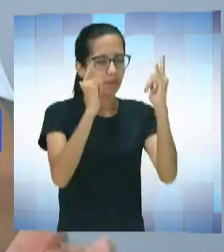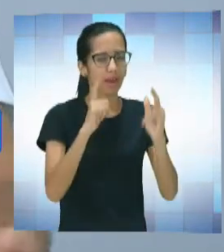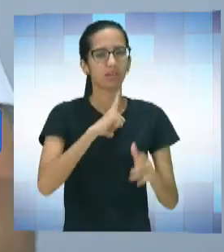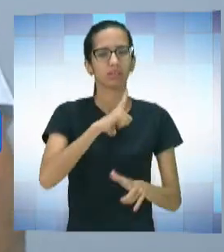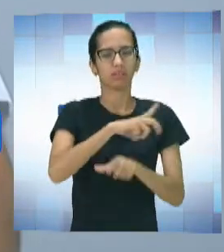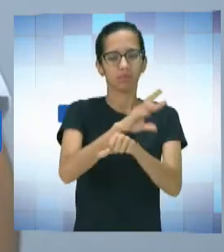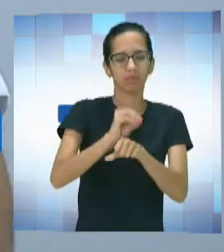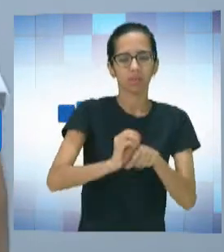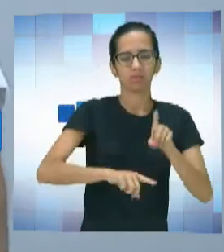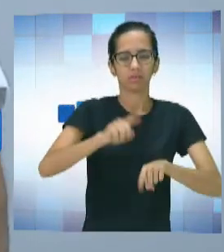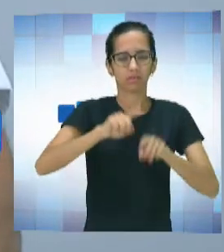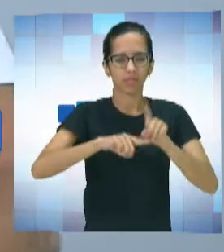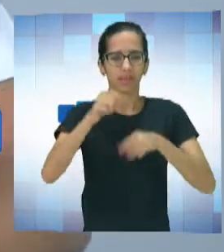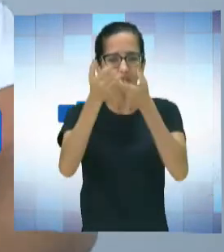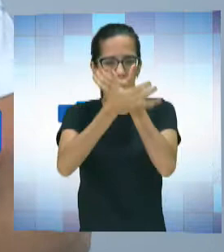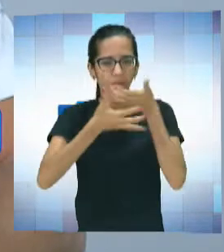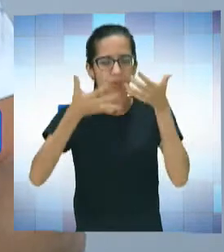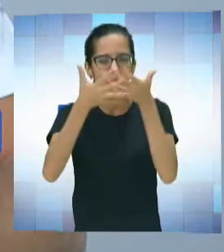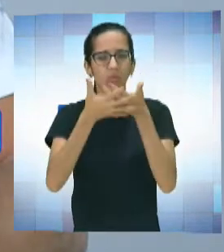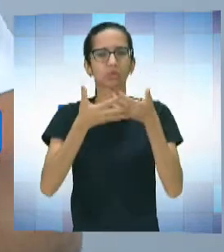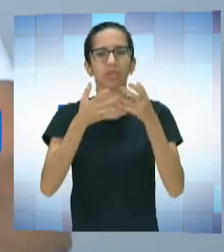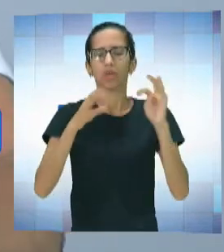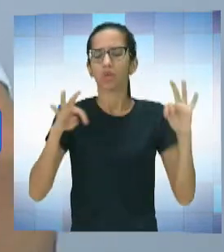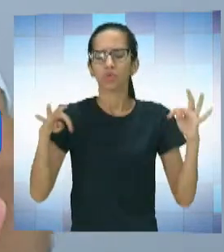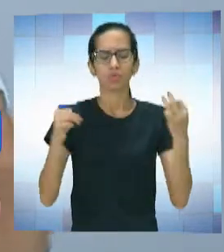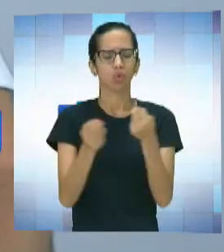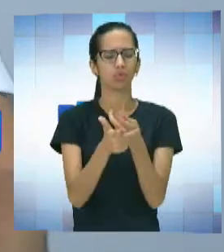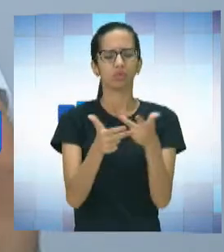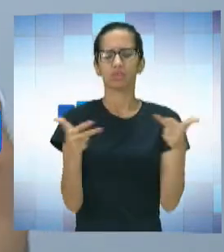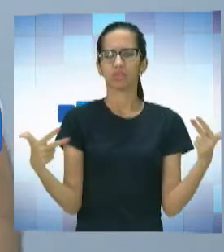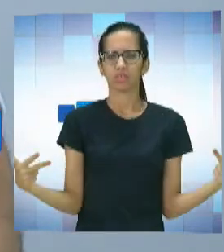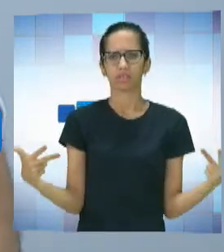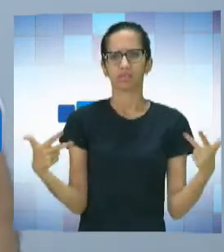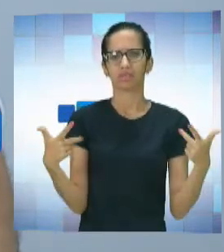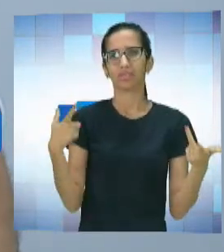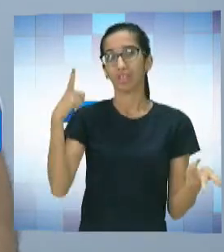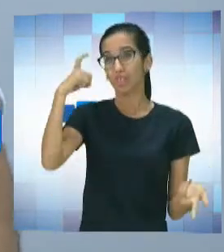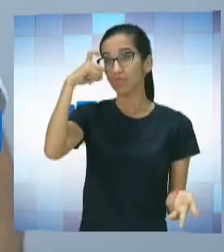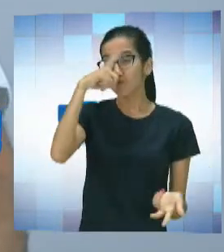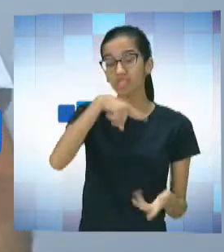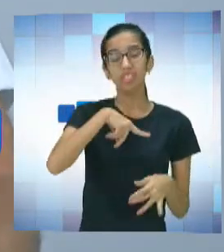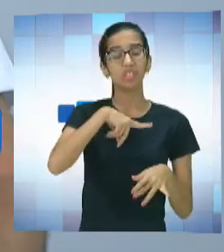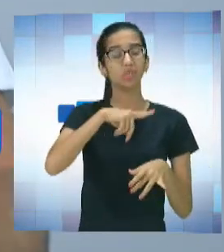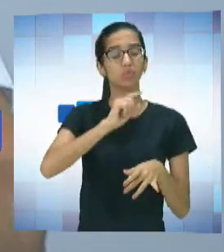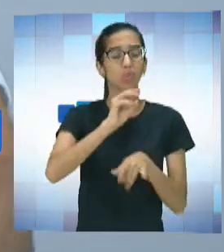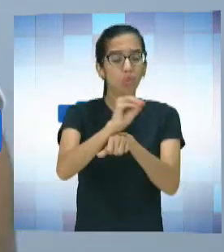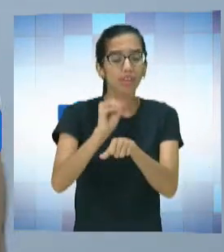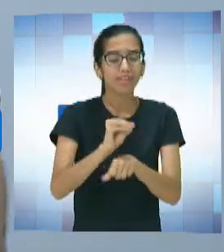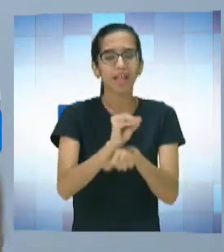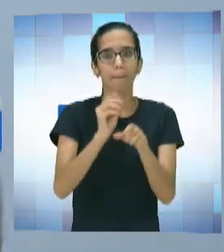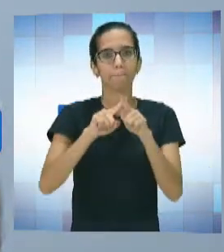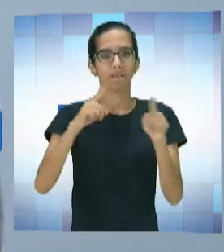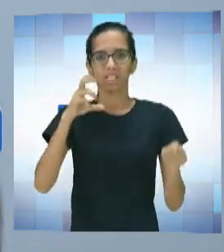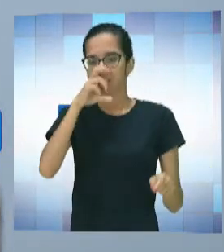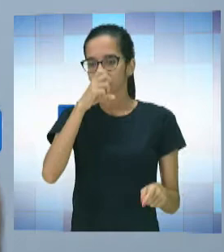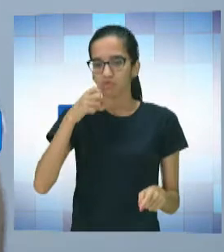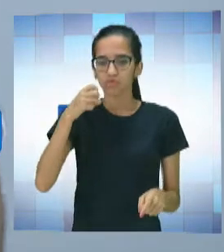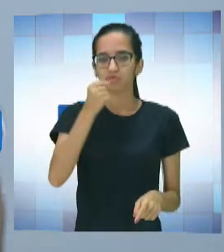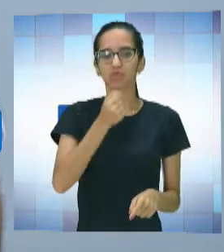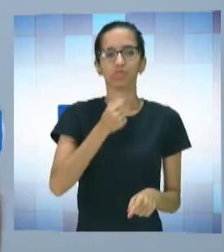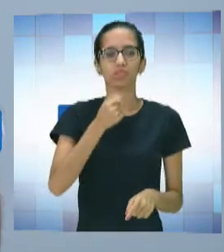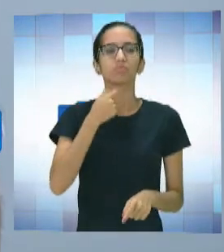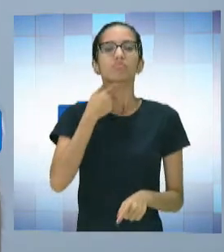enfim, tantas coisas que hoje existe esse grau de dificuldades, né? Mas a força de vontade de um